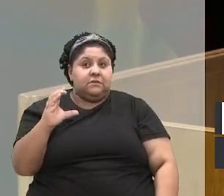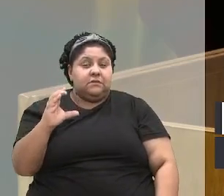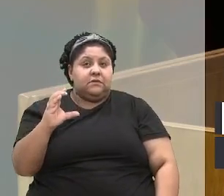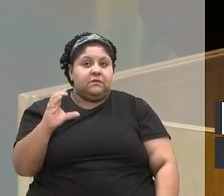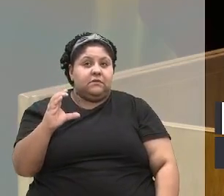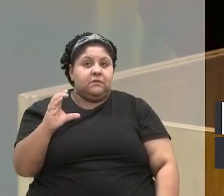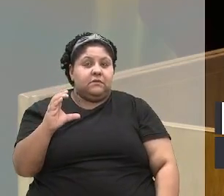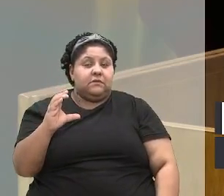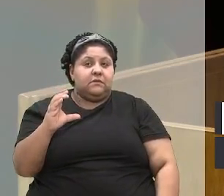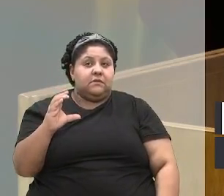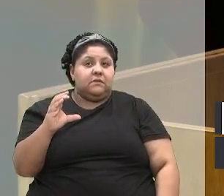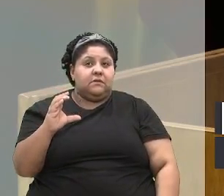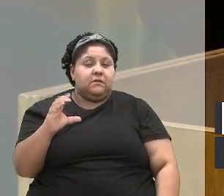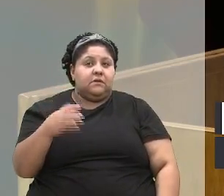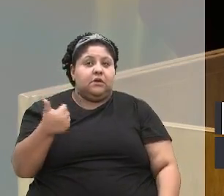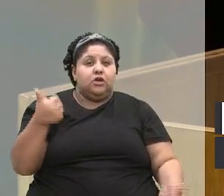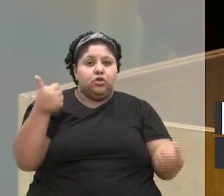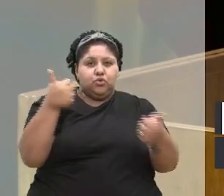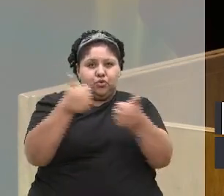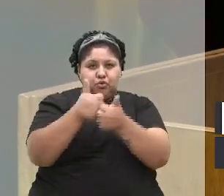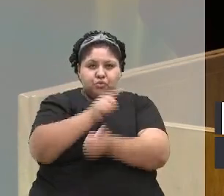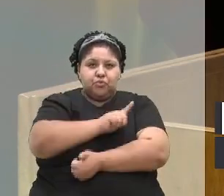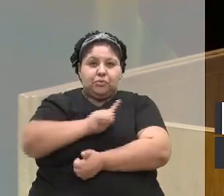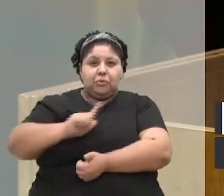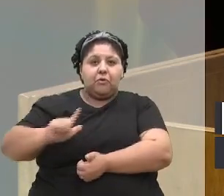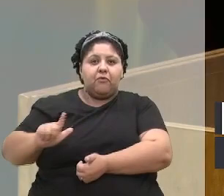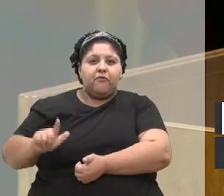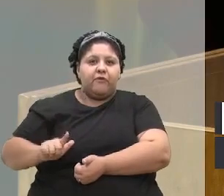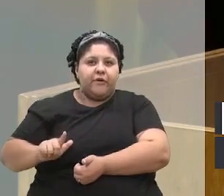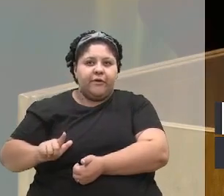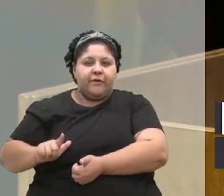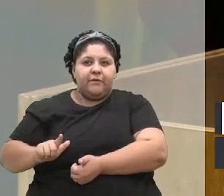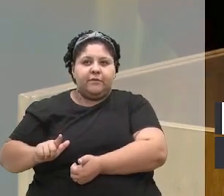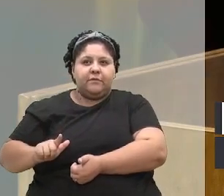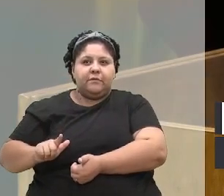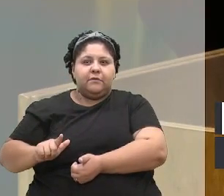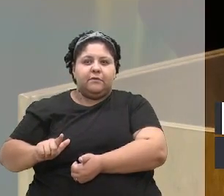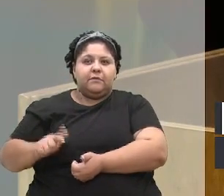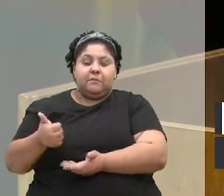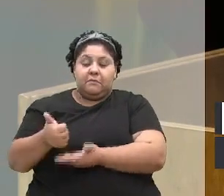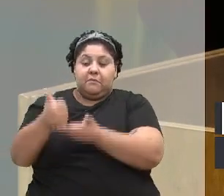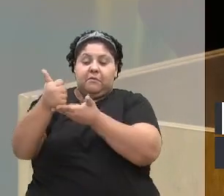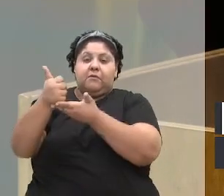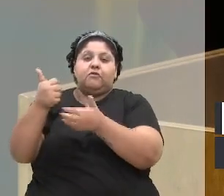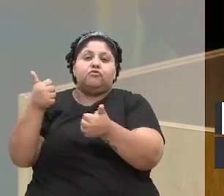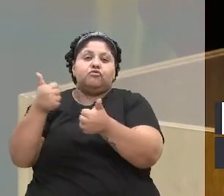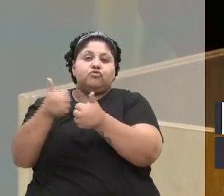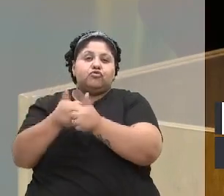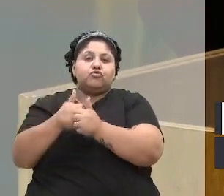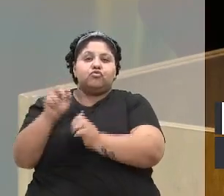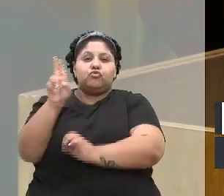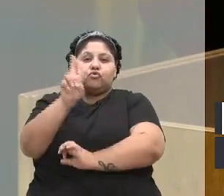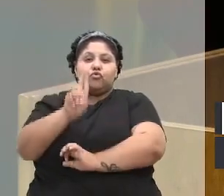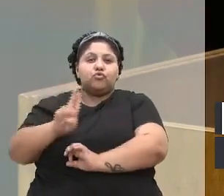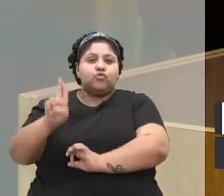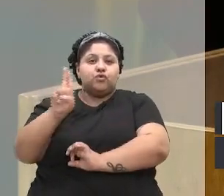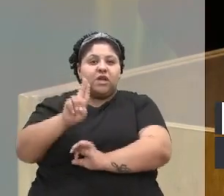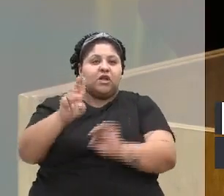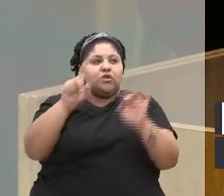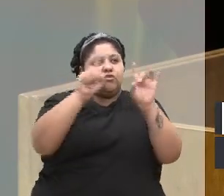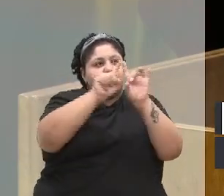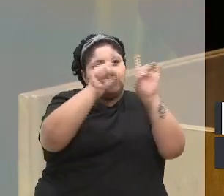juntamente ao governo Adiló, que estavam exufruindo de cargos,